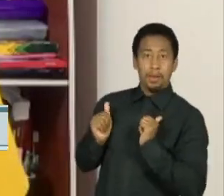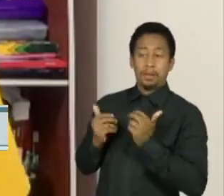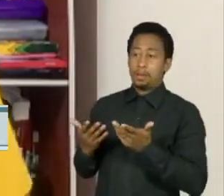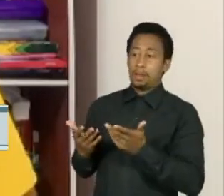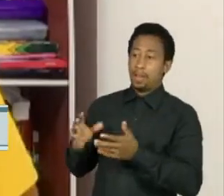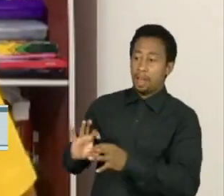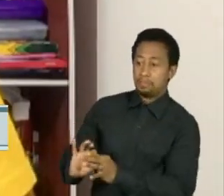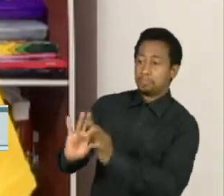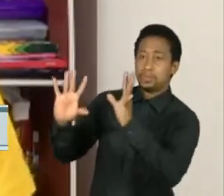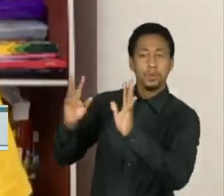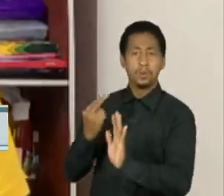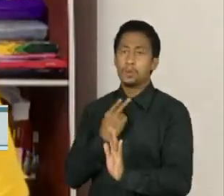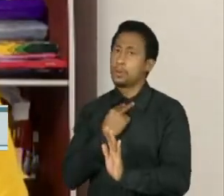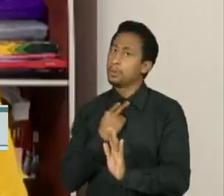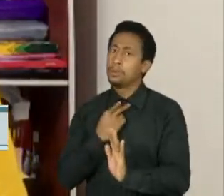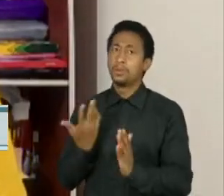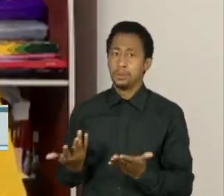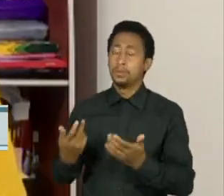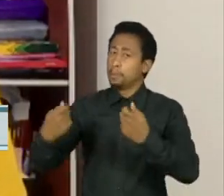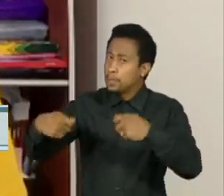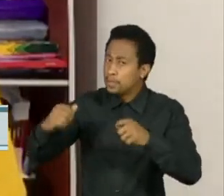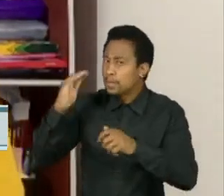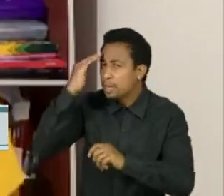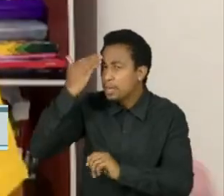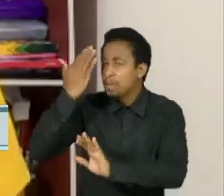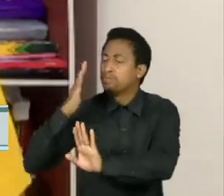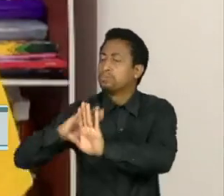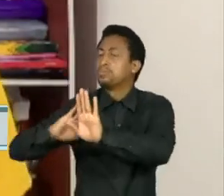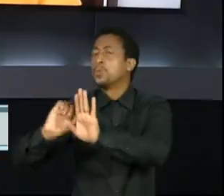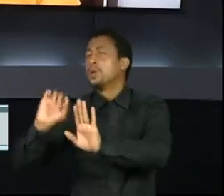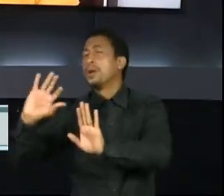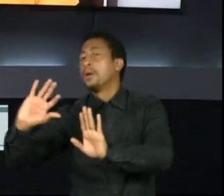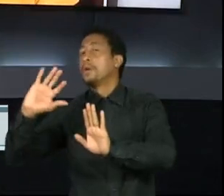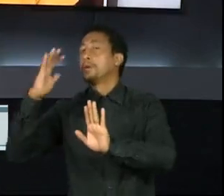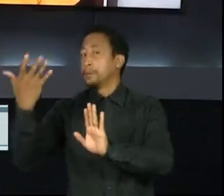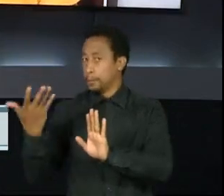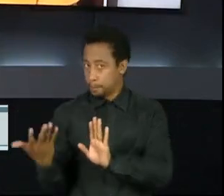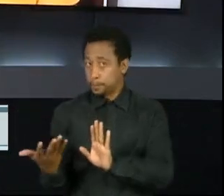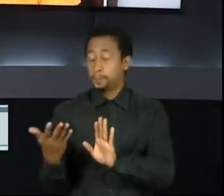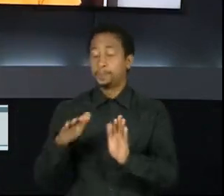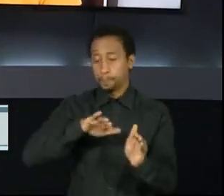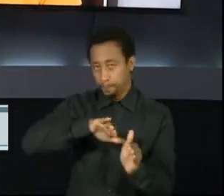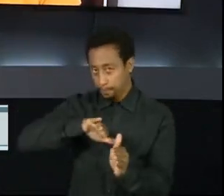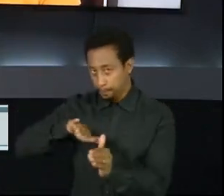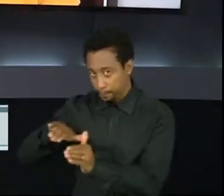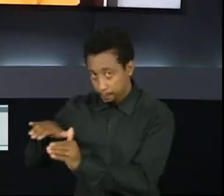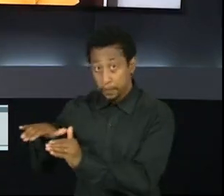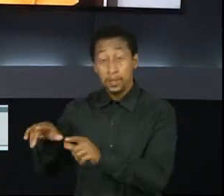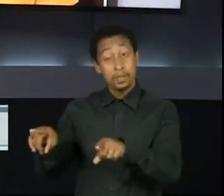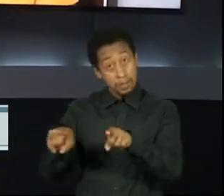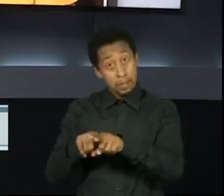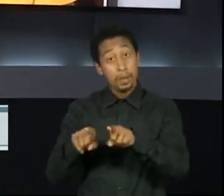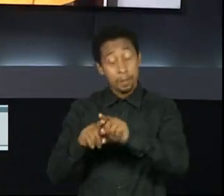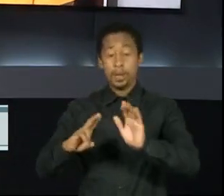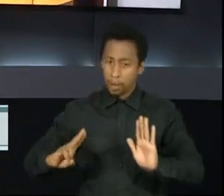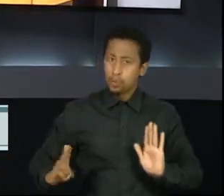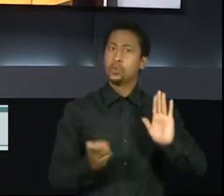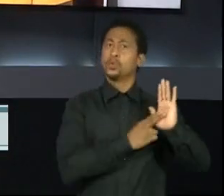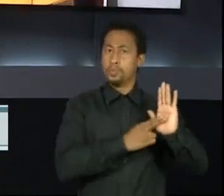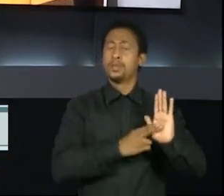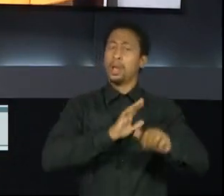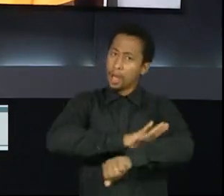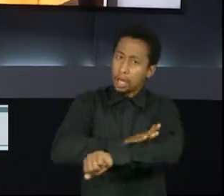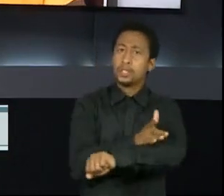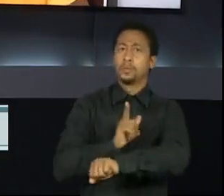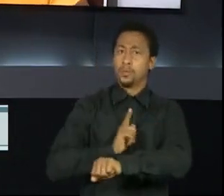coisa. É preciso entender todas as dinâmicas por trás disso. Isso num caminho. Outro caminho é reconhecer o racismo e a xenofobia por